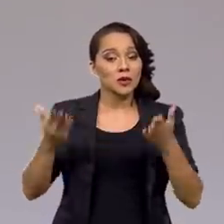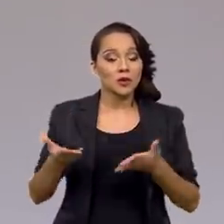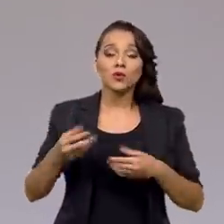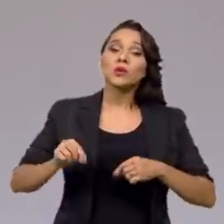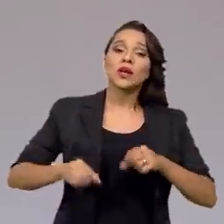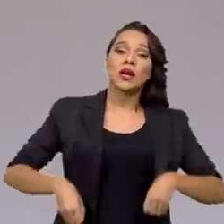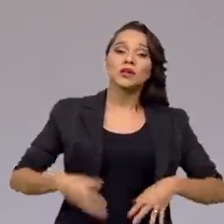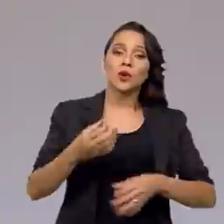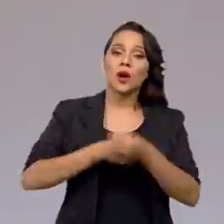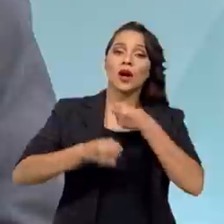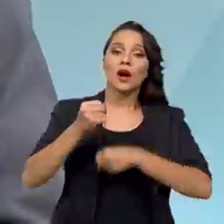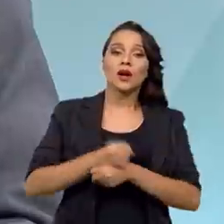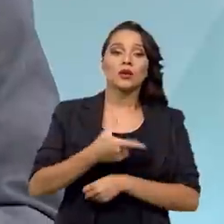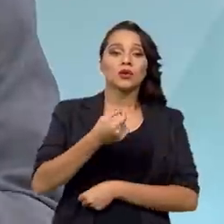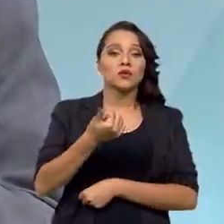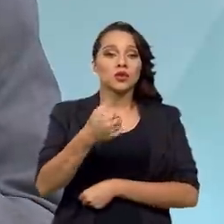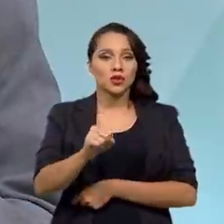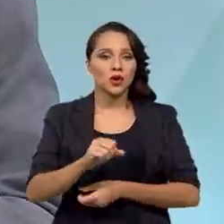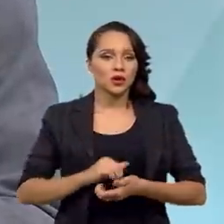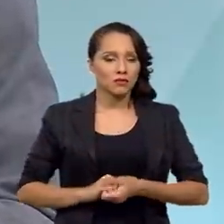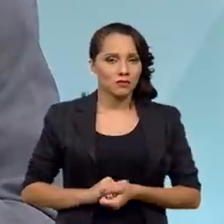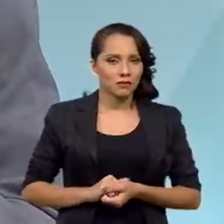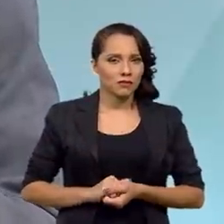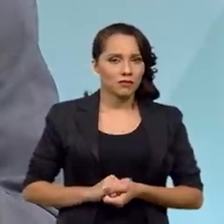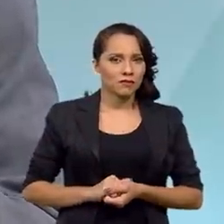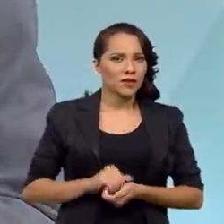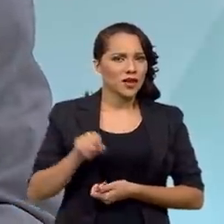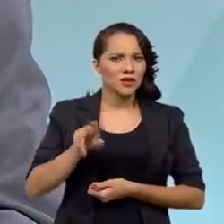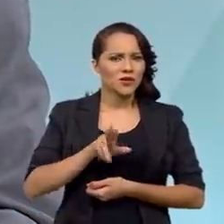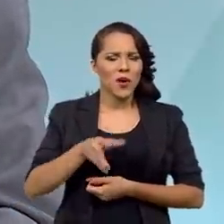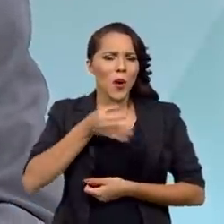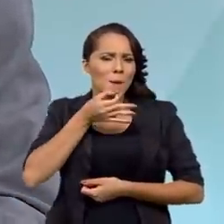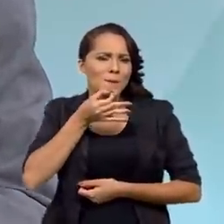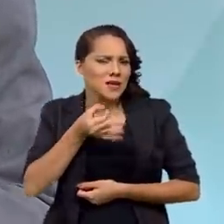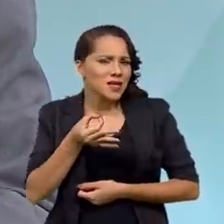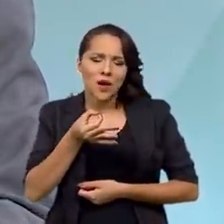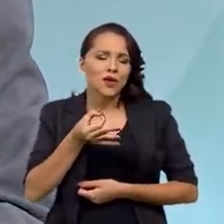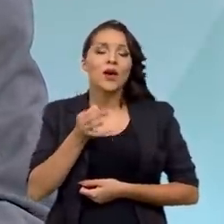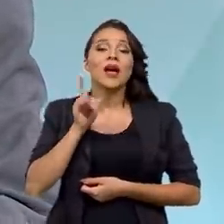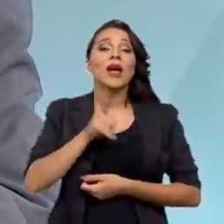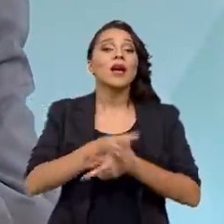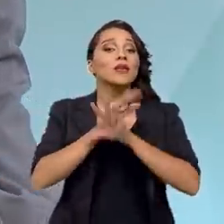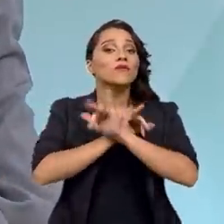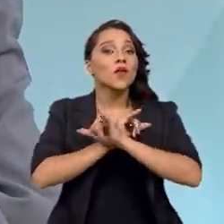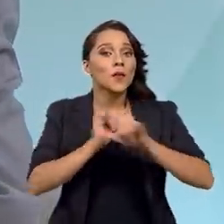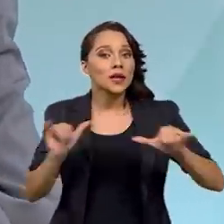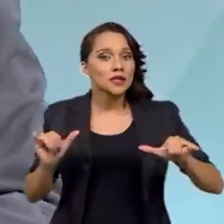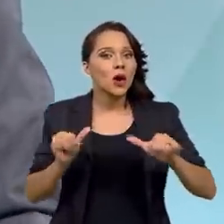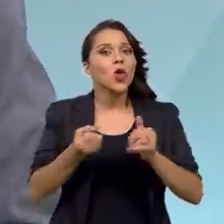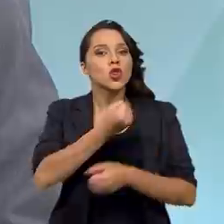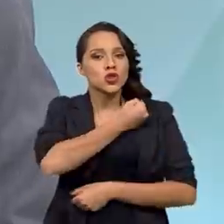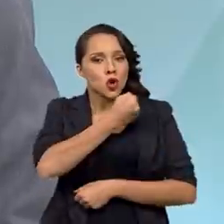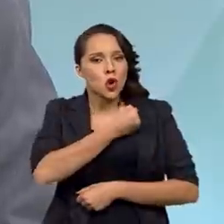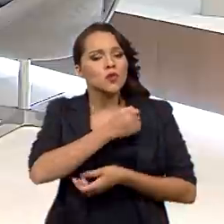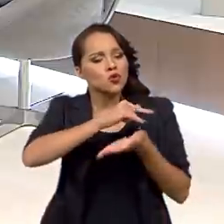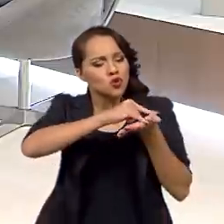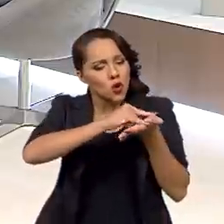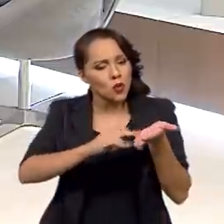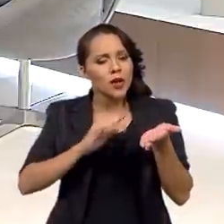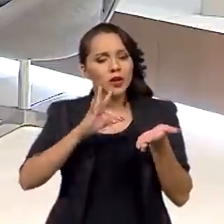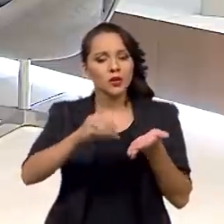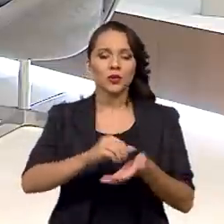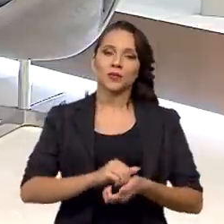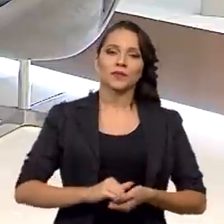gastamos em 2018. Isso não são opiniões. Isso são dados muito bem documentados.